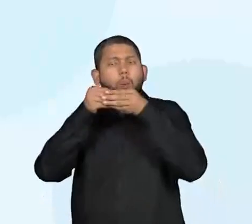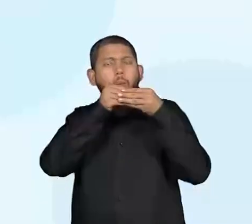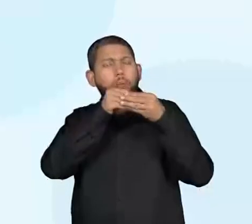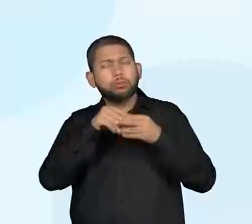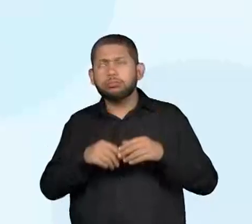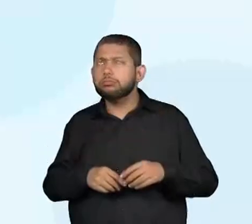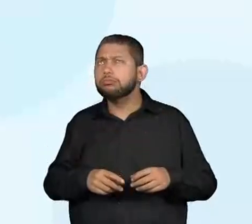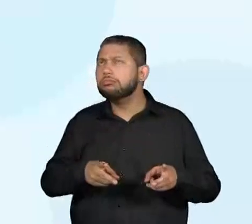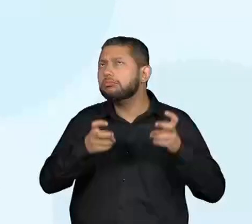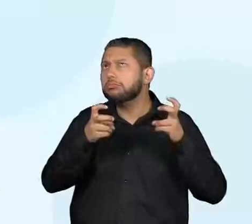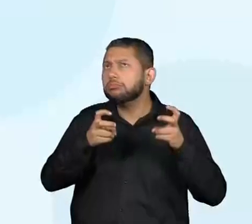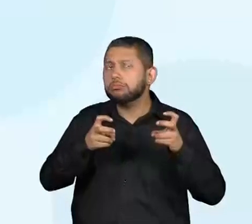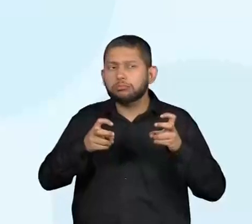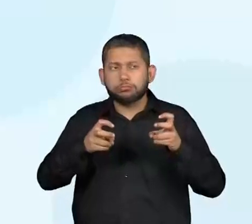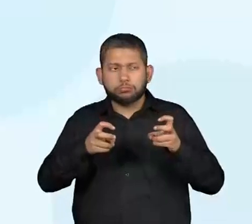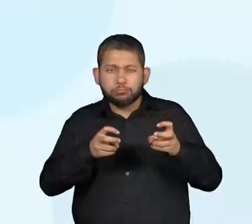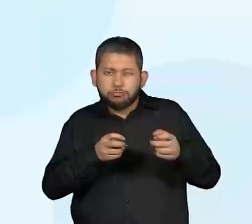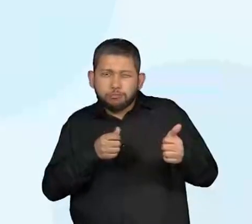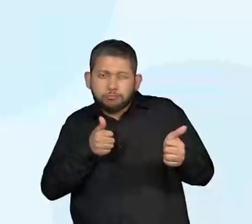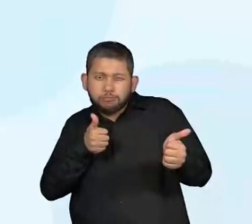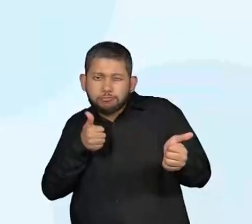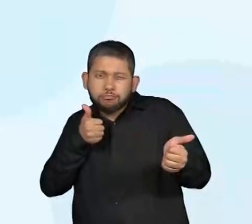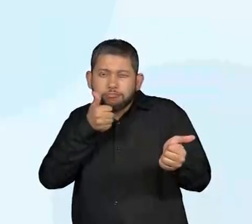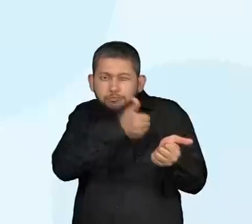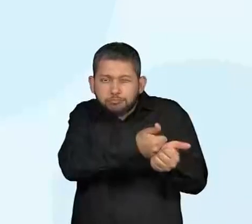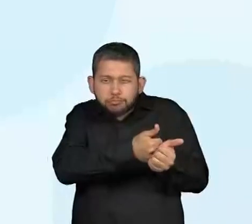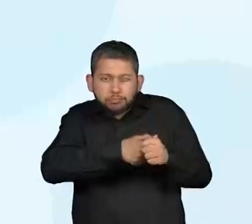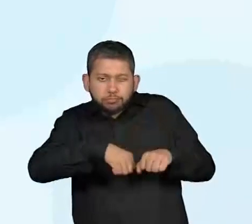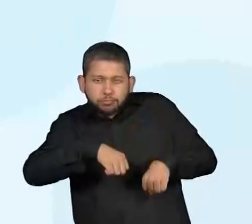do Jabuti e se aproxima.